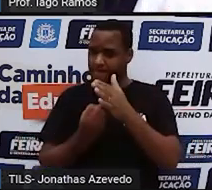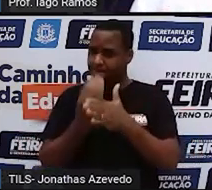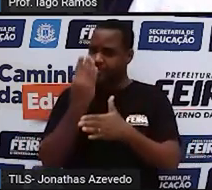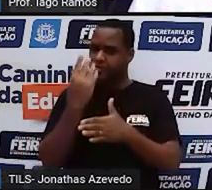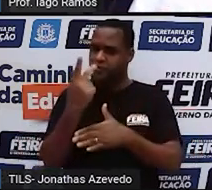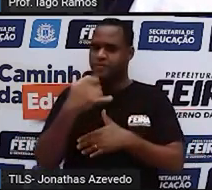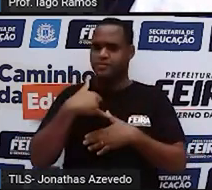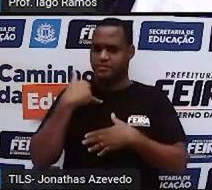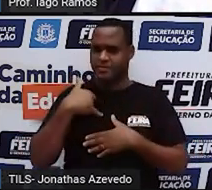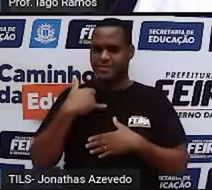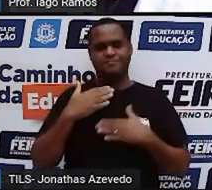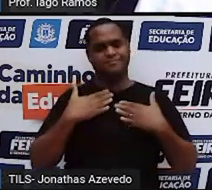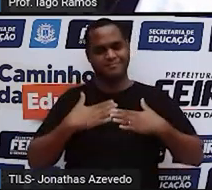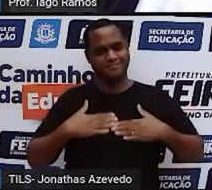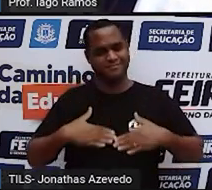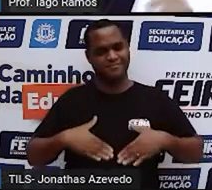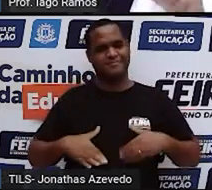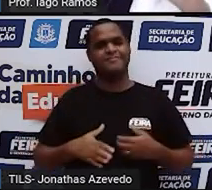aqui, ó.